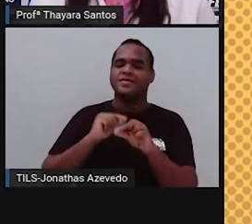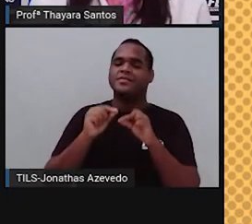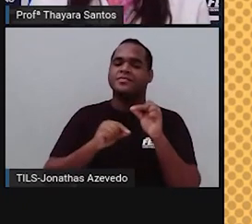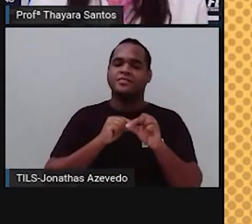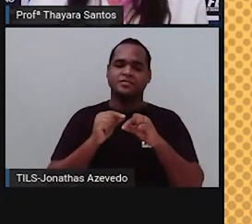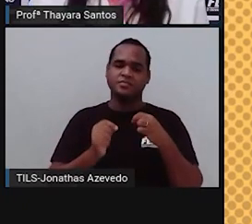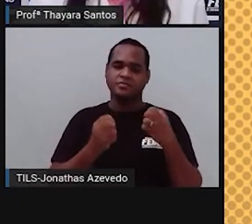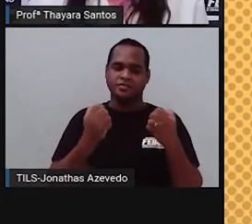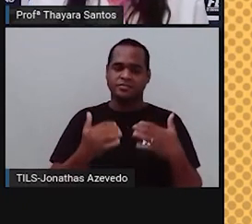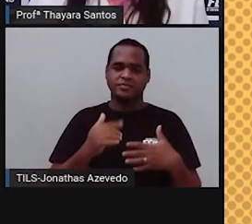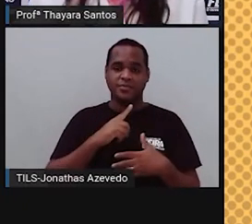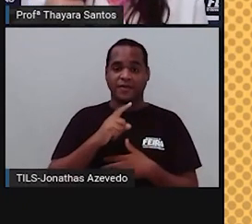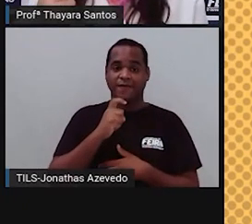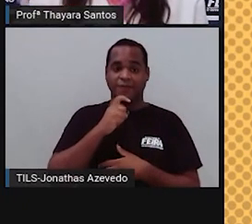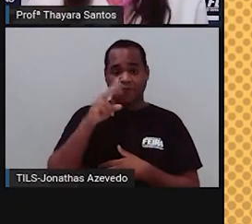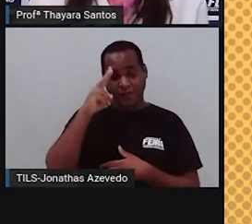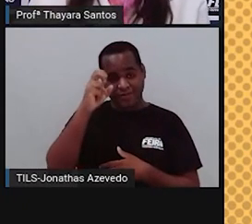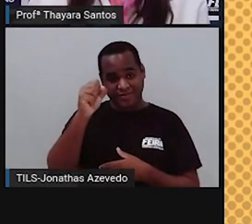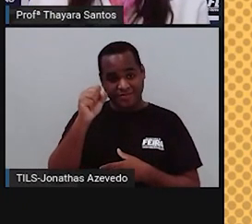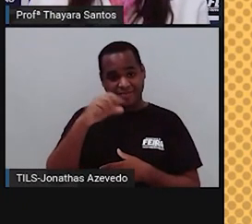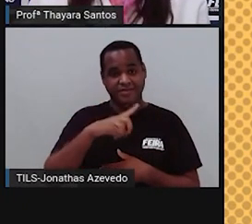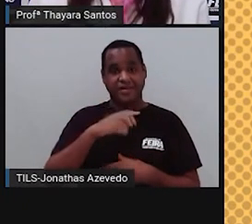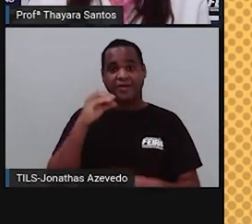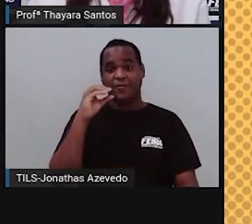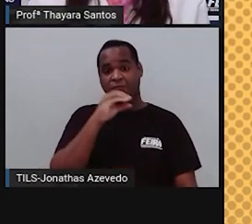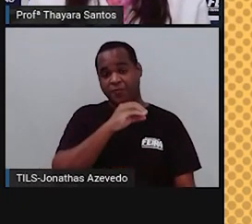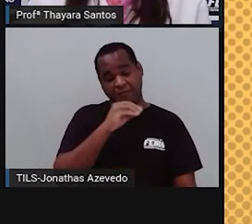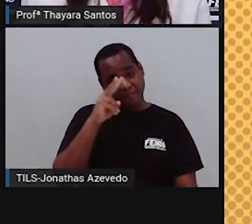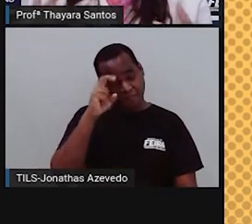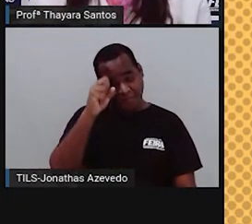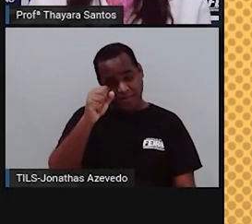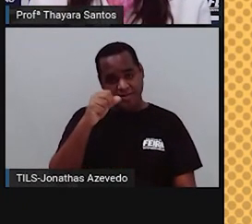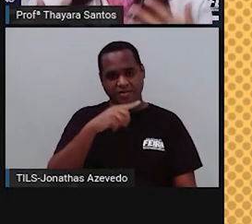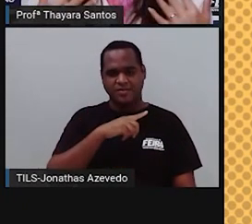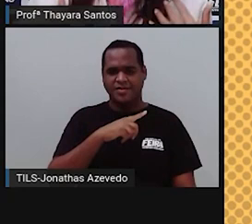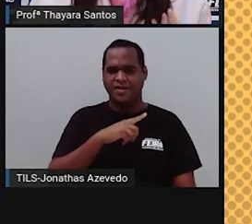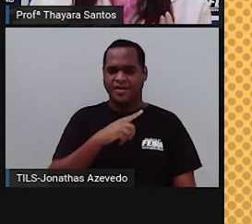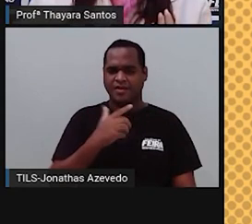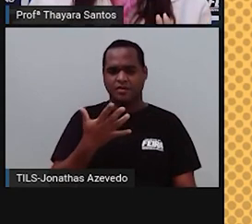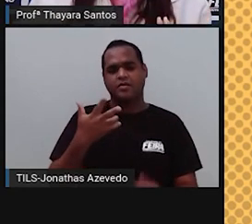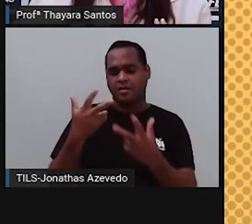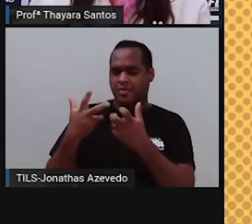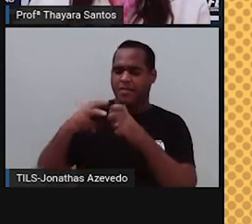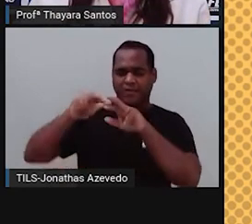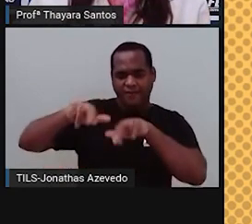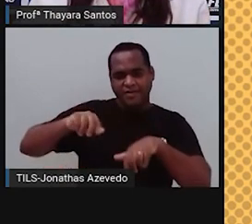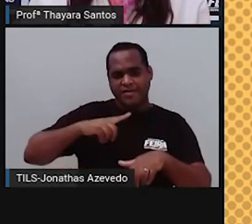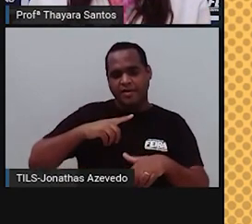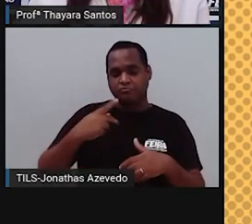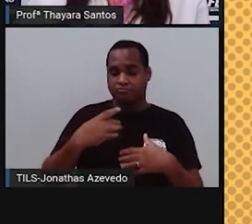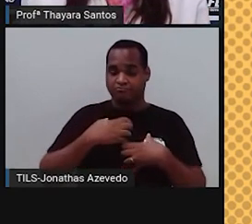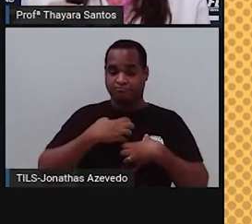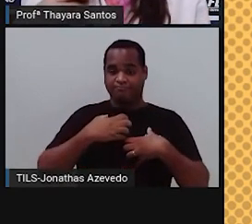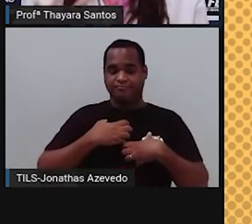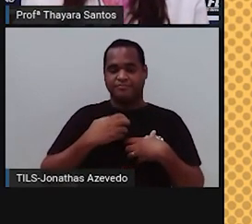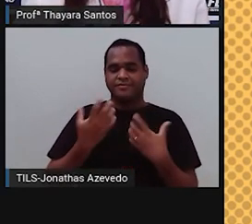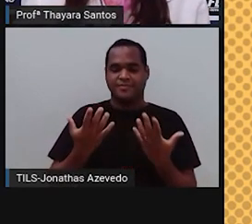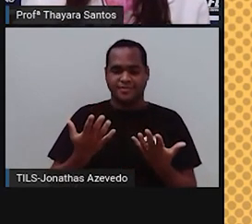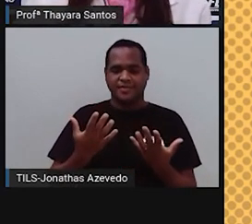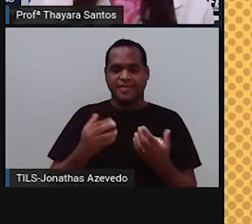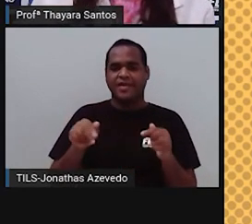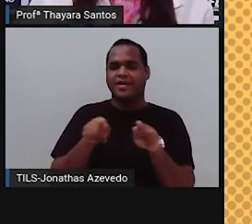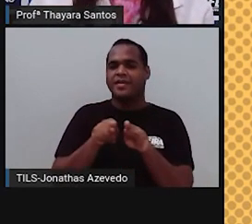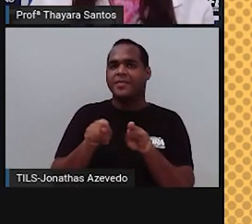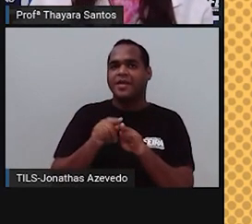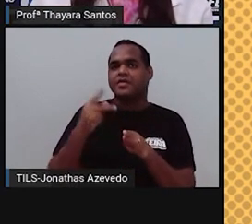eu estou ali num lugar que está muito frio, num lugar que está muito quente, isso tudo é captado pelos nossos sentidos. Se a gente se alimenta